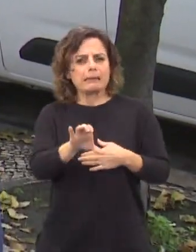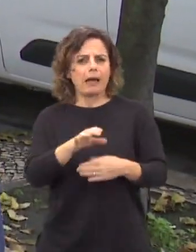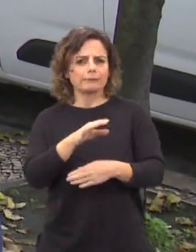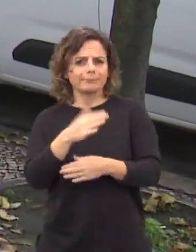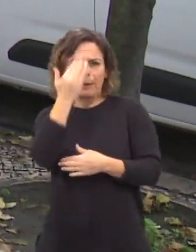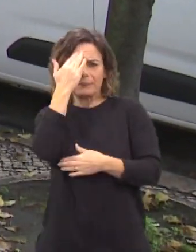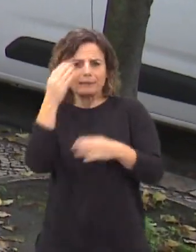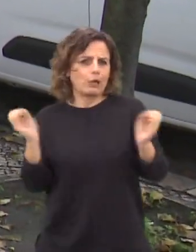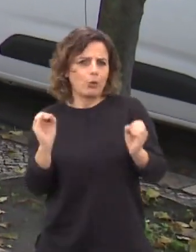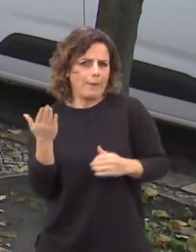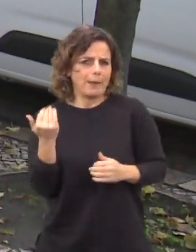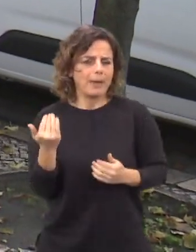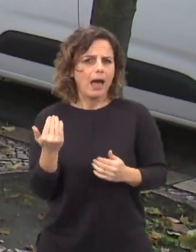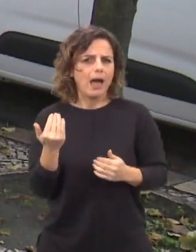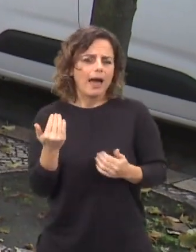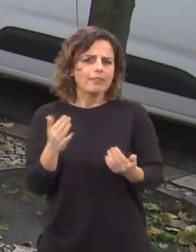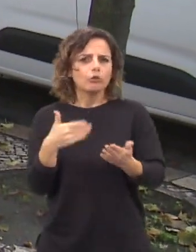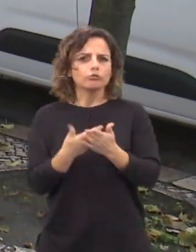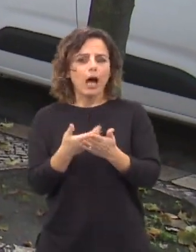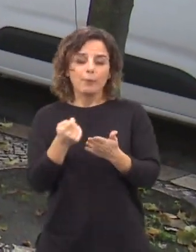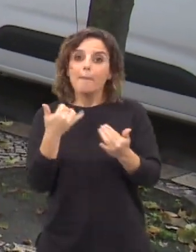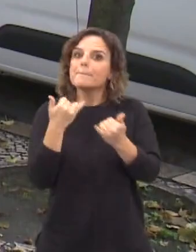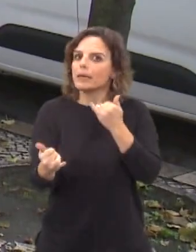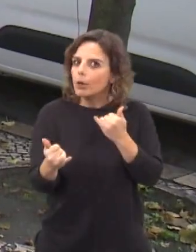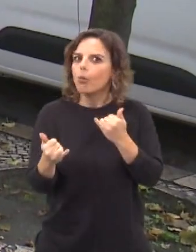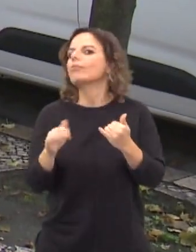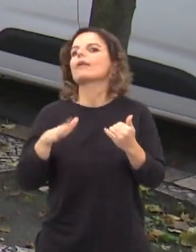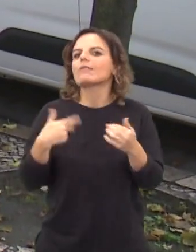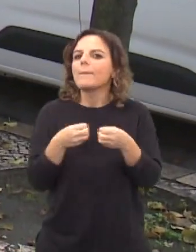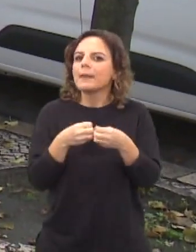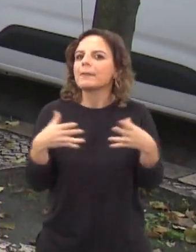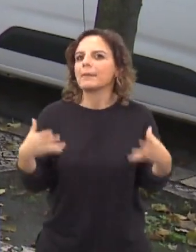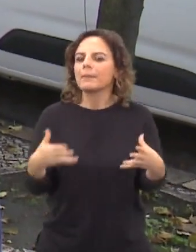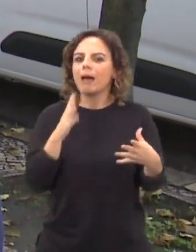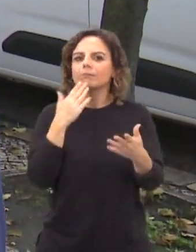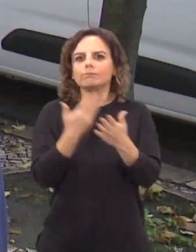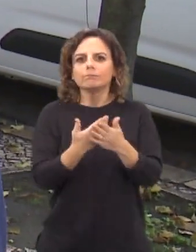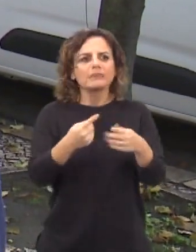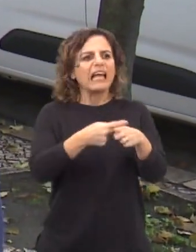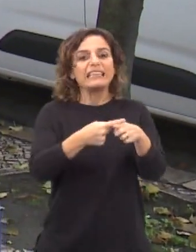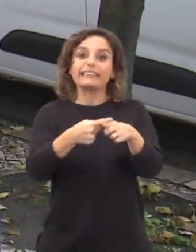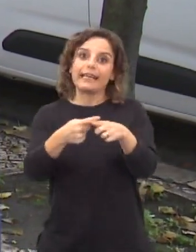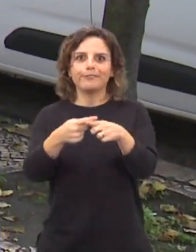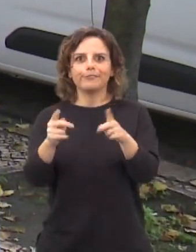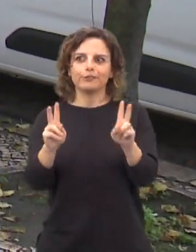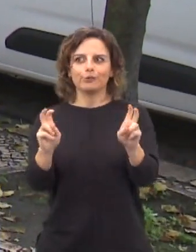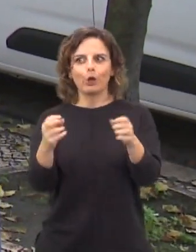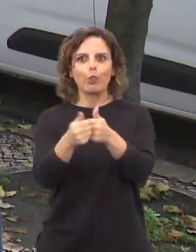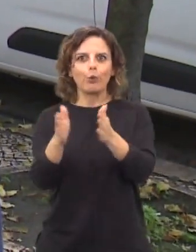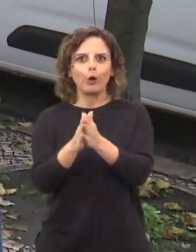portanto, está muito na mão, creio que corre o perigo de cada vez mais ficar na mão de todos os interesses.